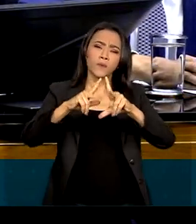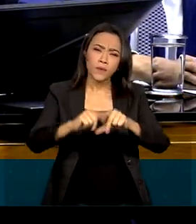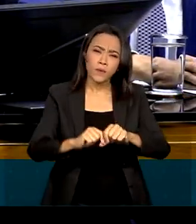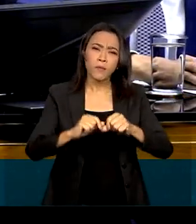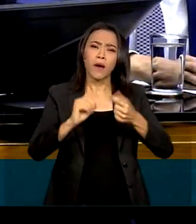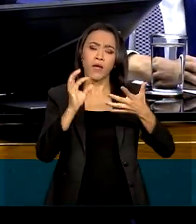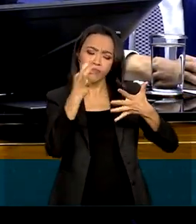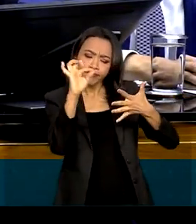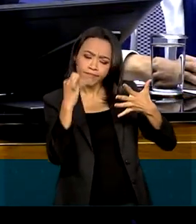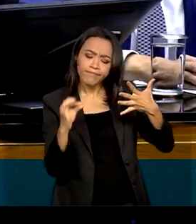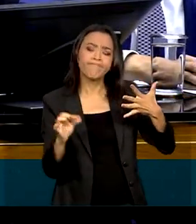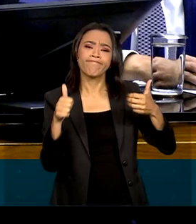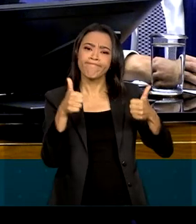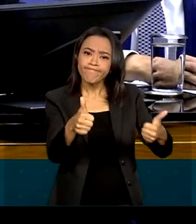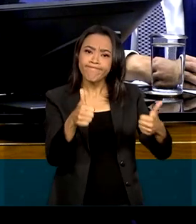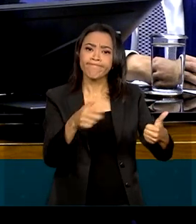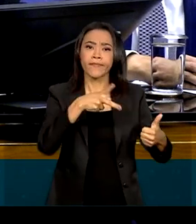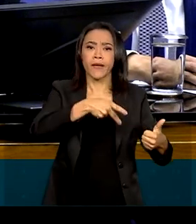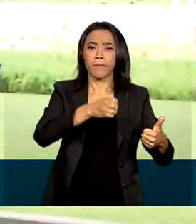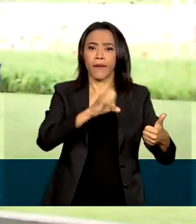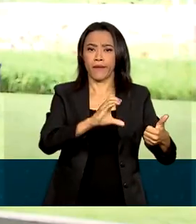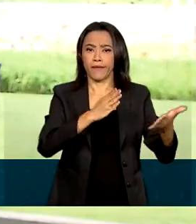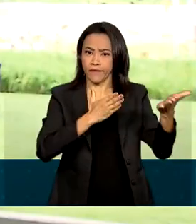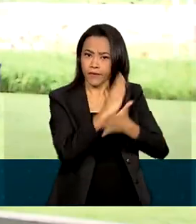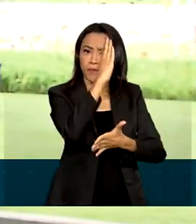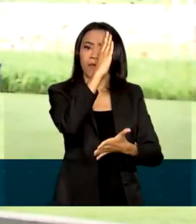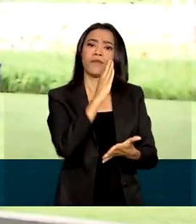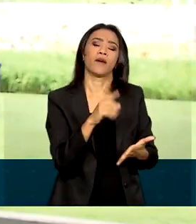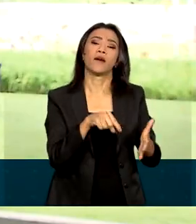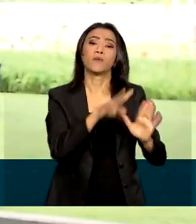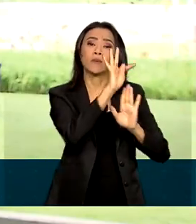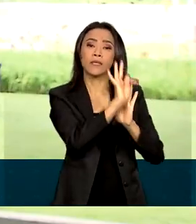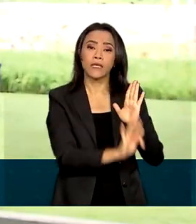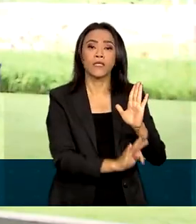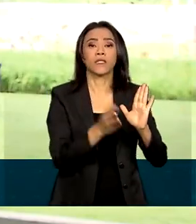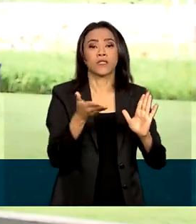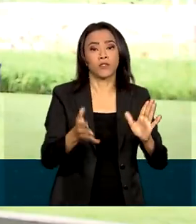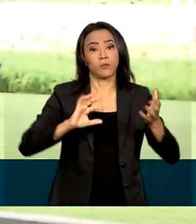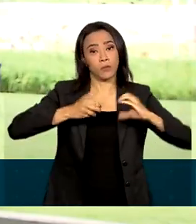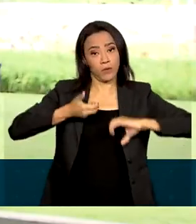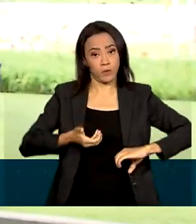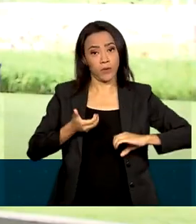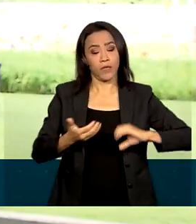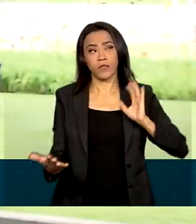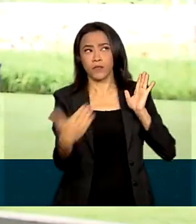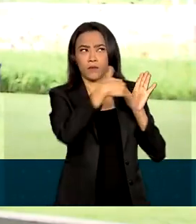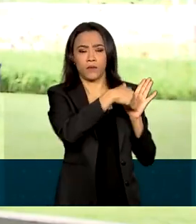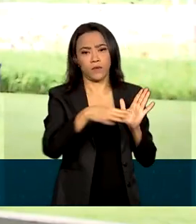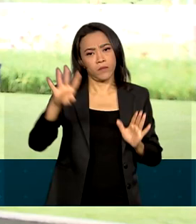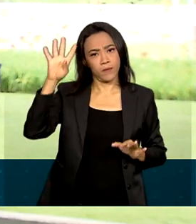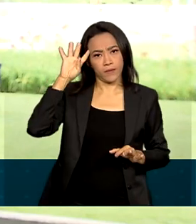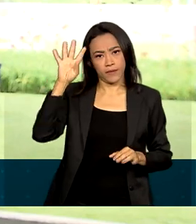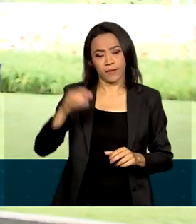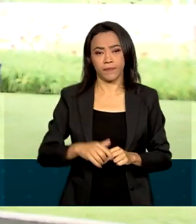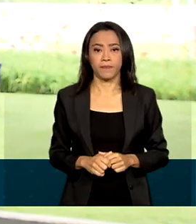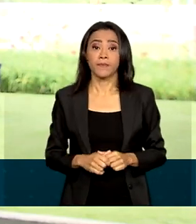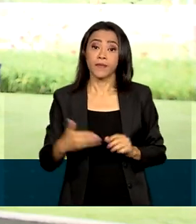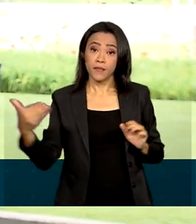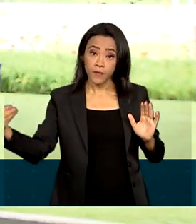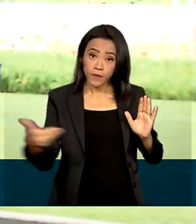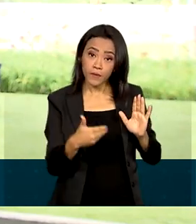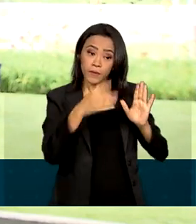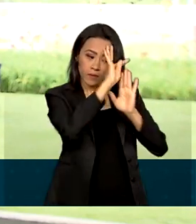definidas na PEC da transição. Texto também aprovado pelo Congresso Nacional na última quarta-feira. O texto